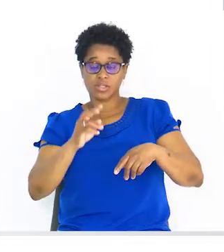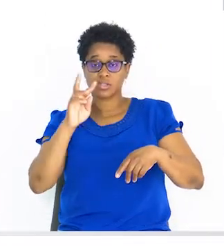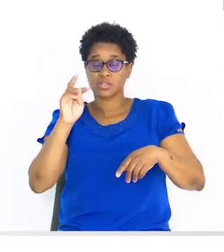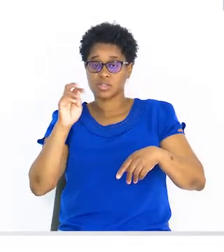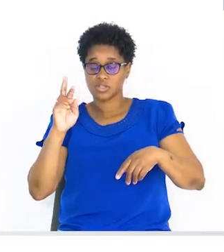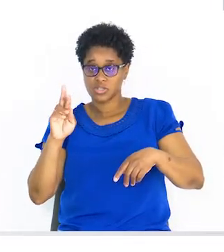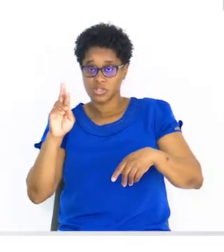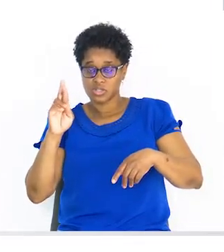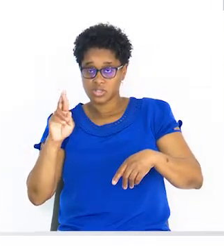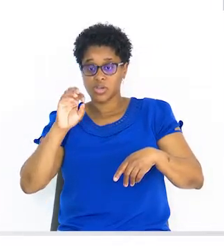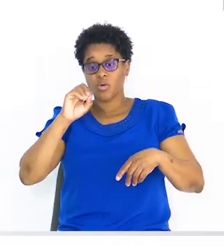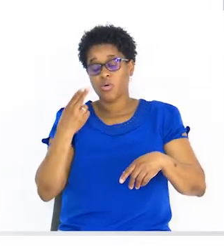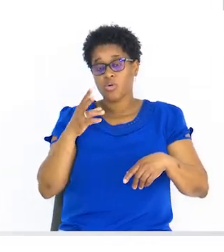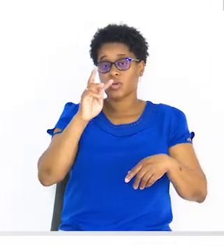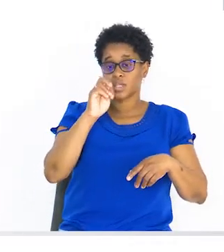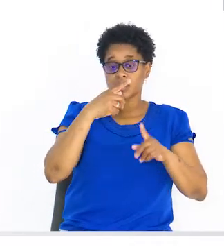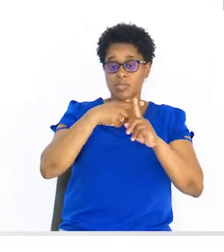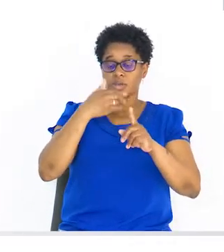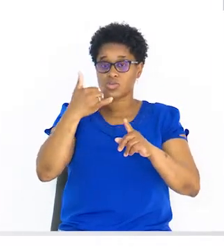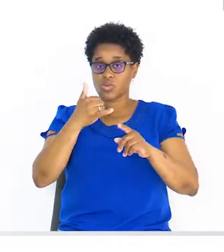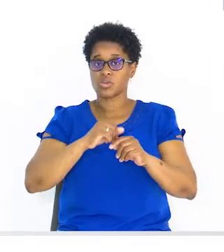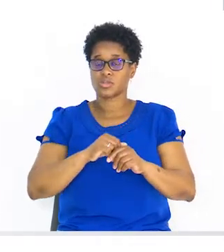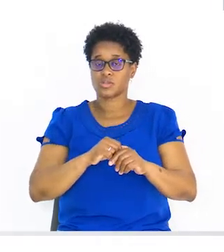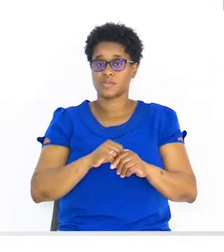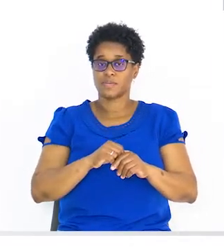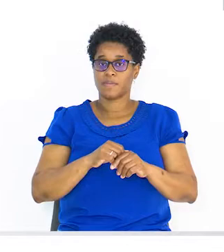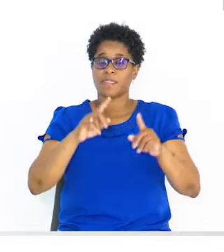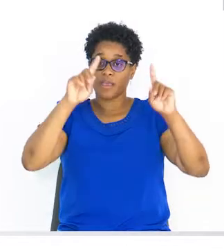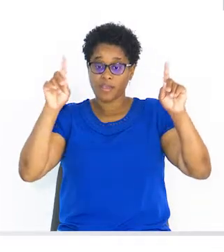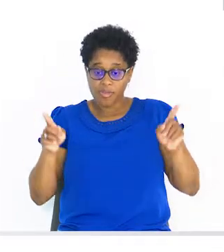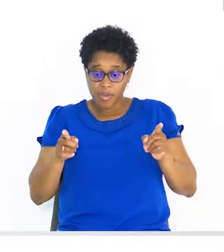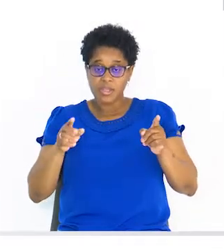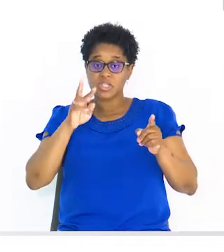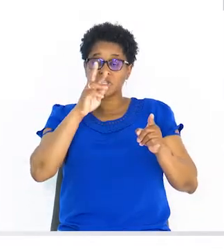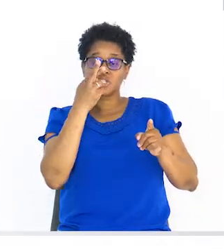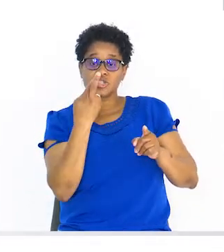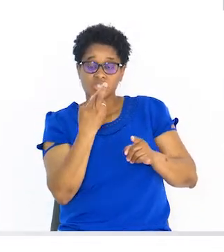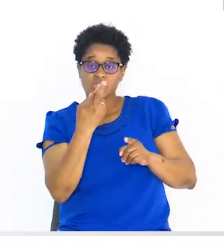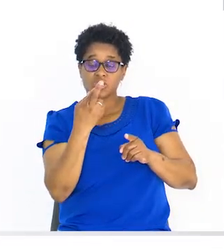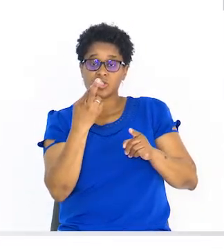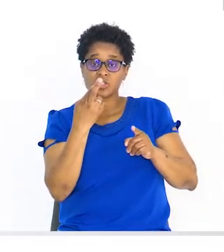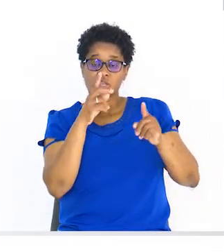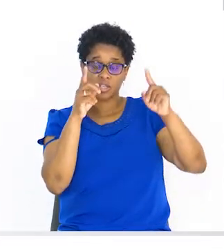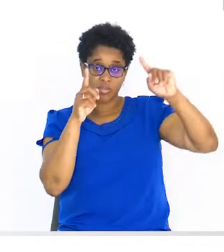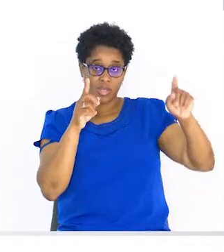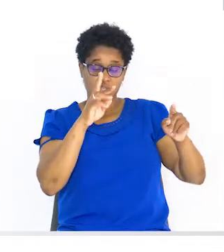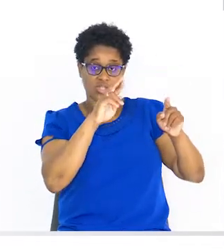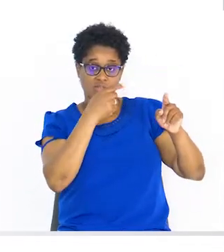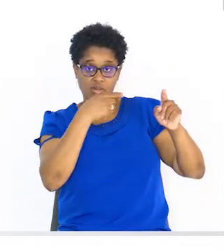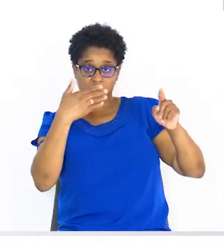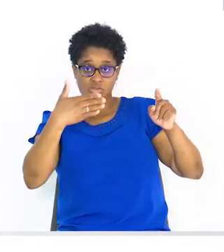3 mais 2 entre parênteses. x menos 1